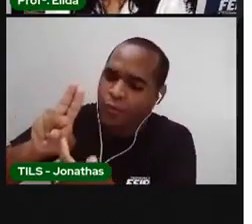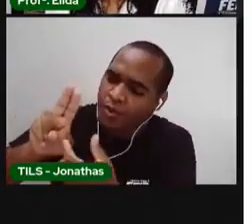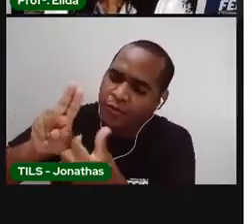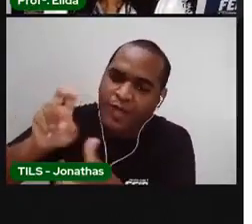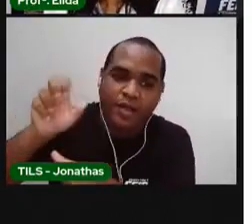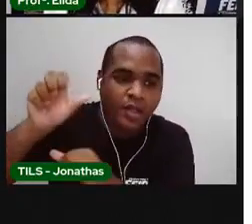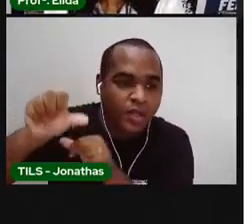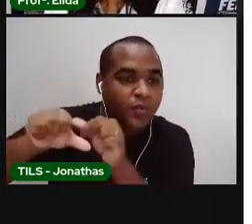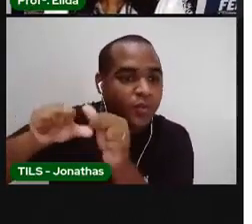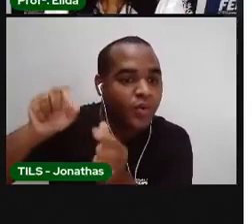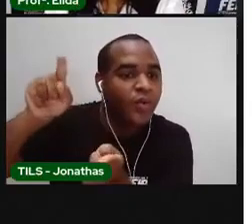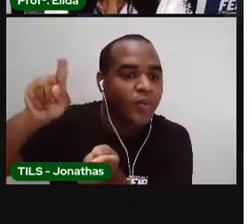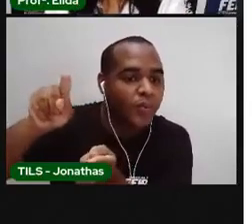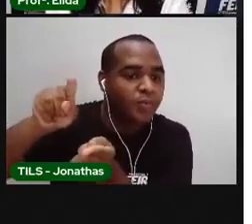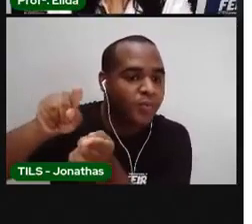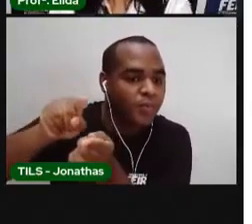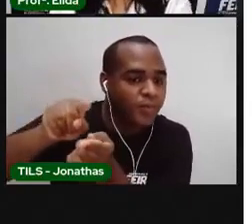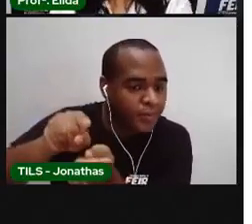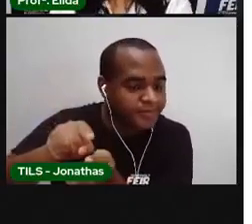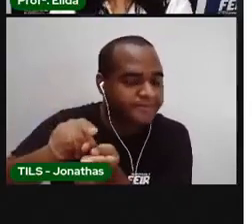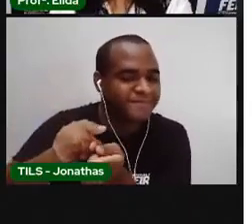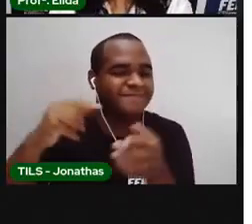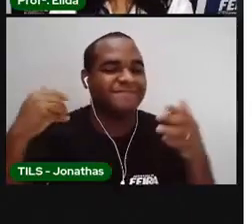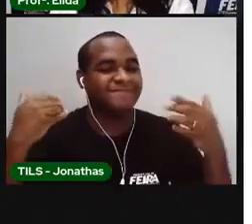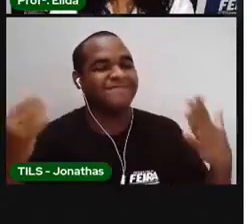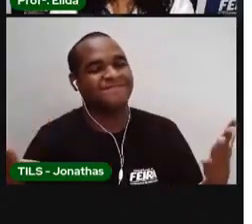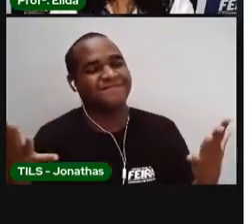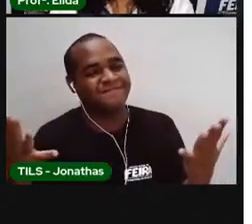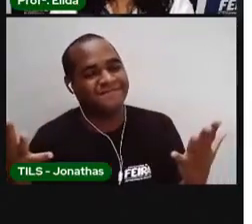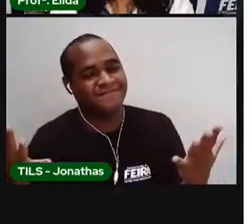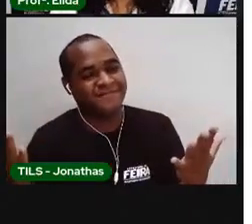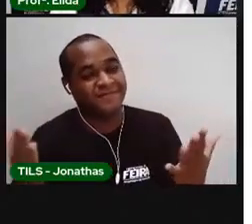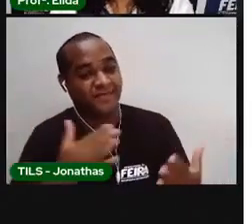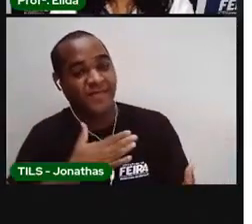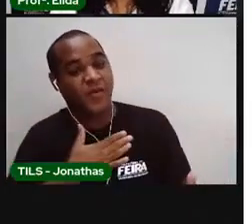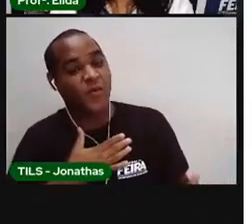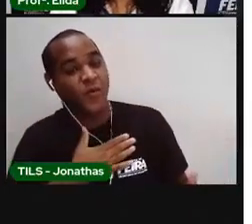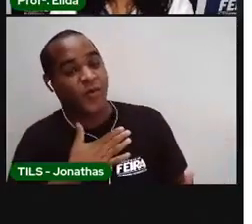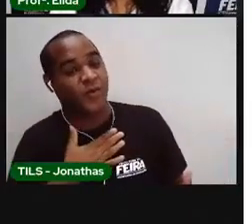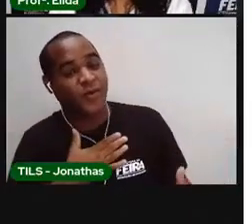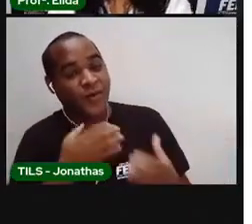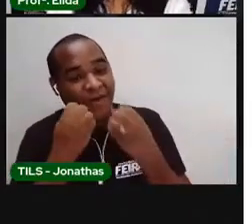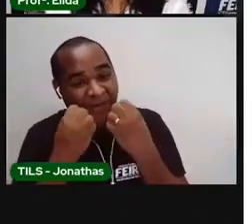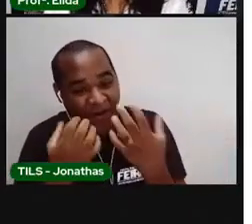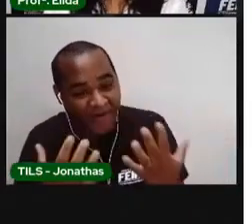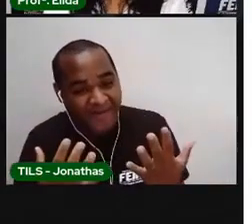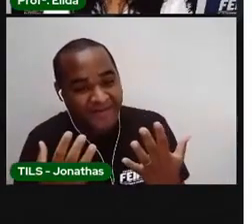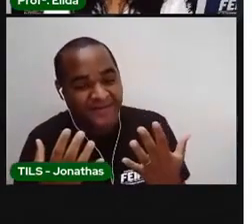ele vai diminuindo. Então, gostou dessa adivinha?